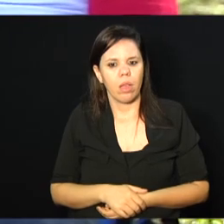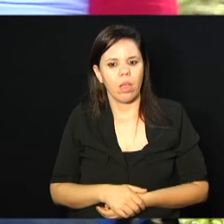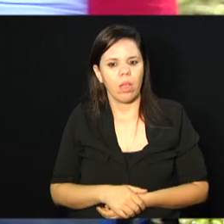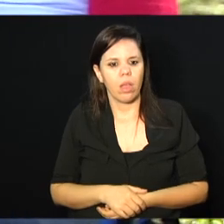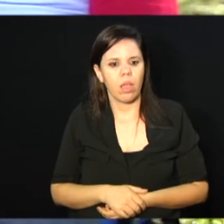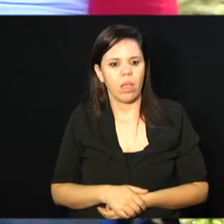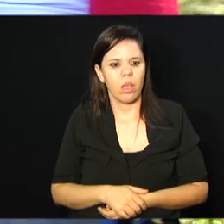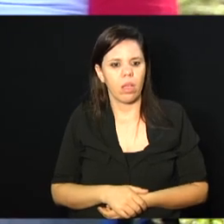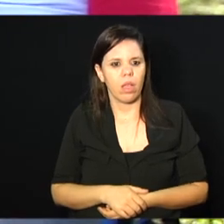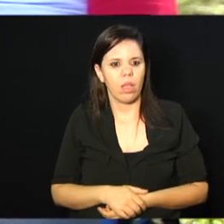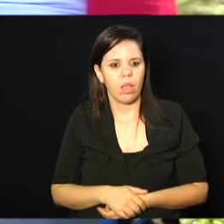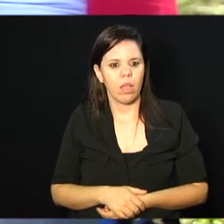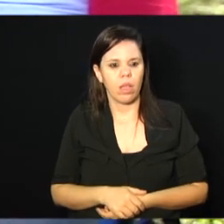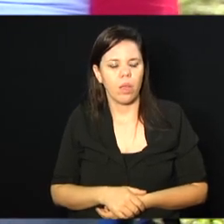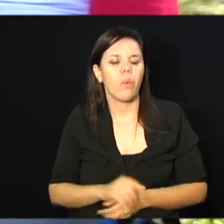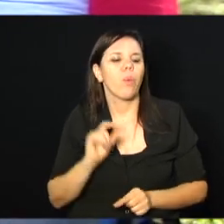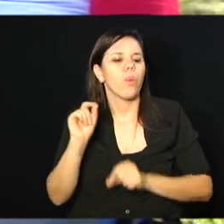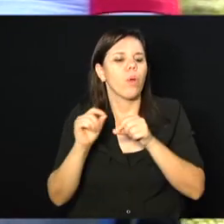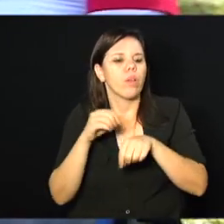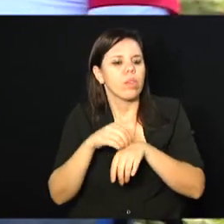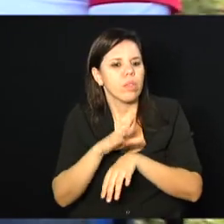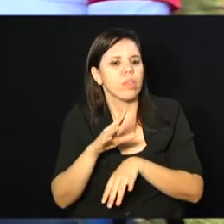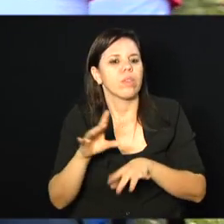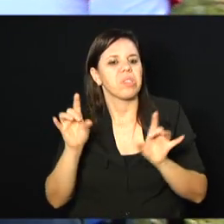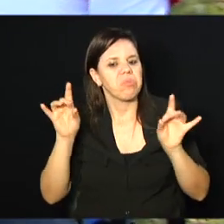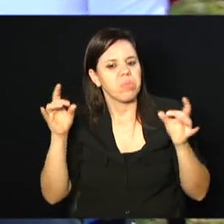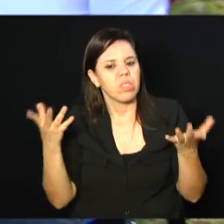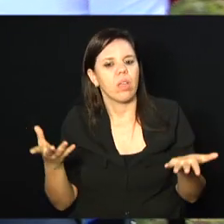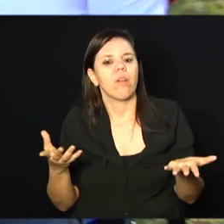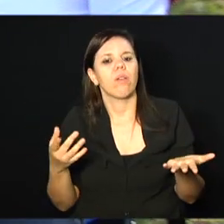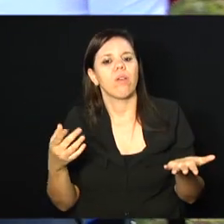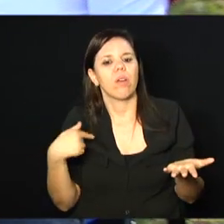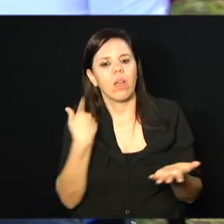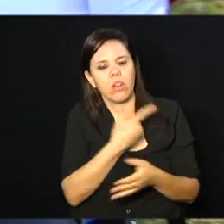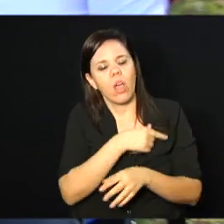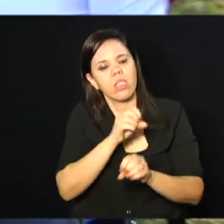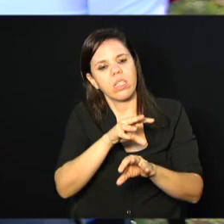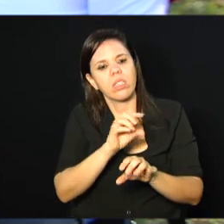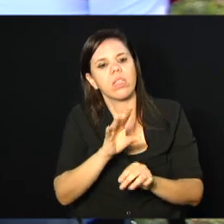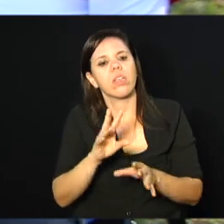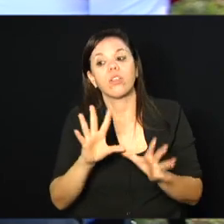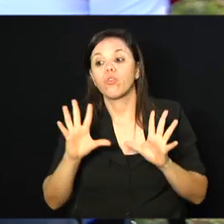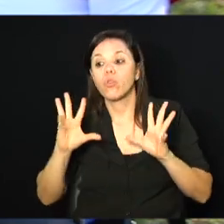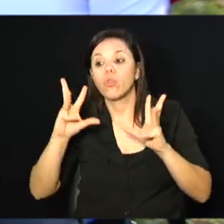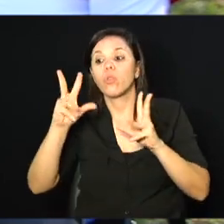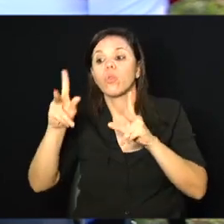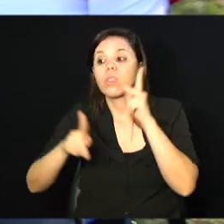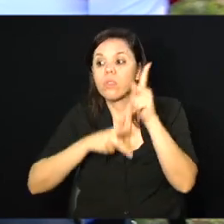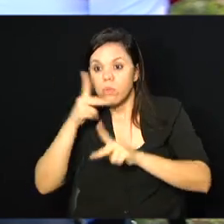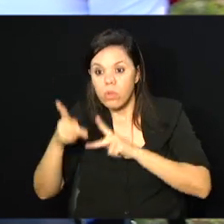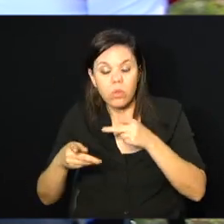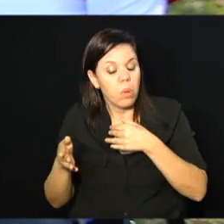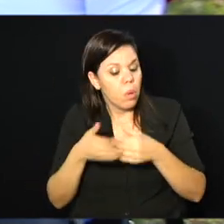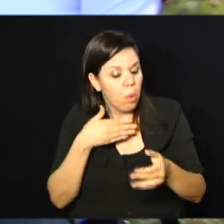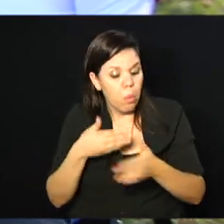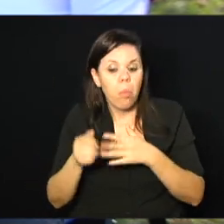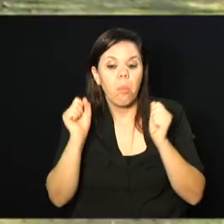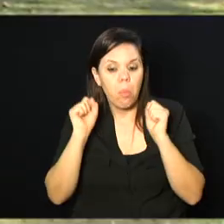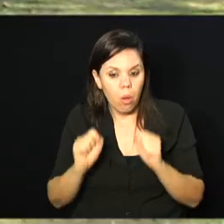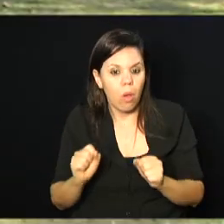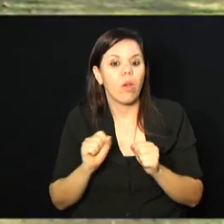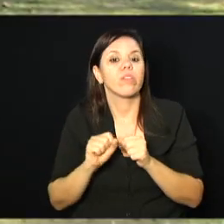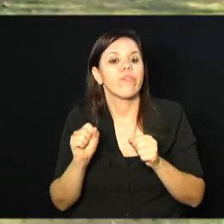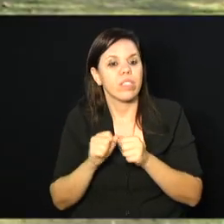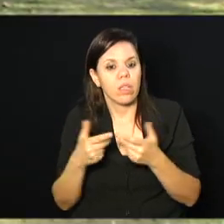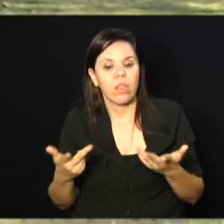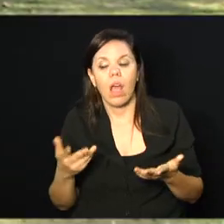A grande mensagem que eu acho que deixa é que todo mundo pode fazer qualquer coisa. Hoje você vê pessoas com deficiência